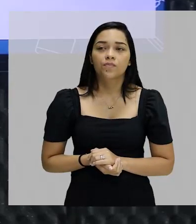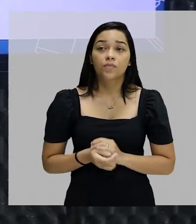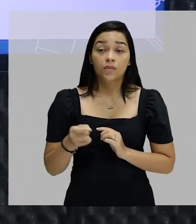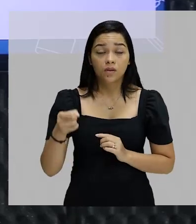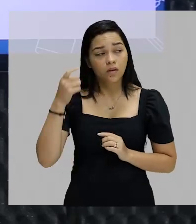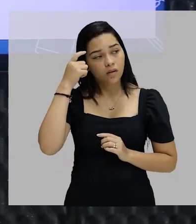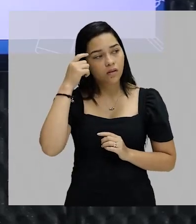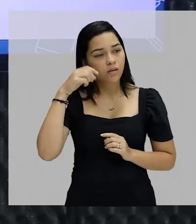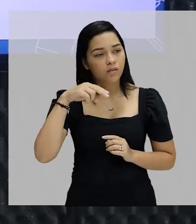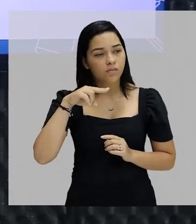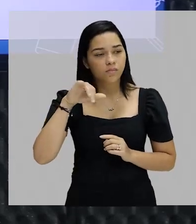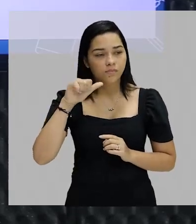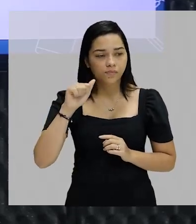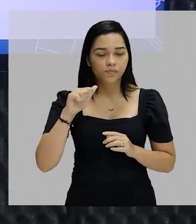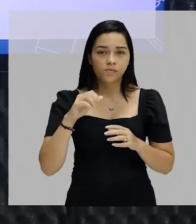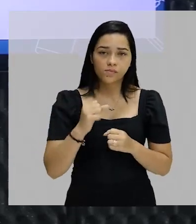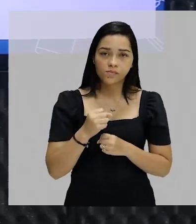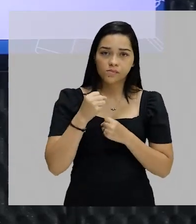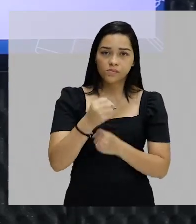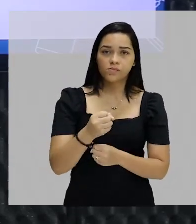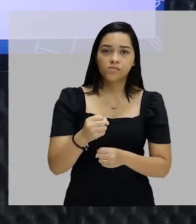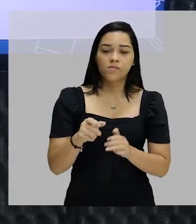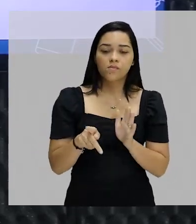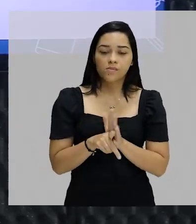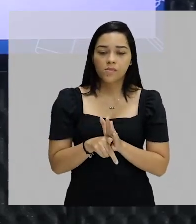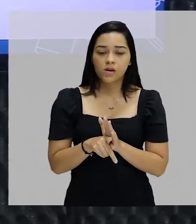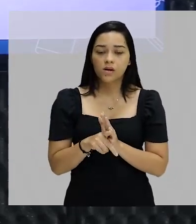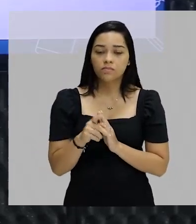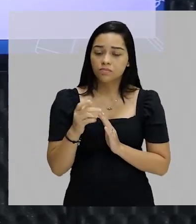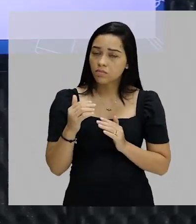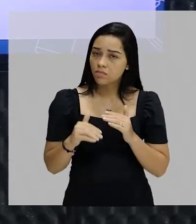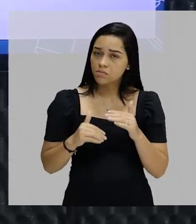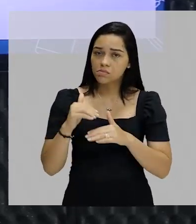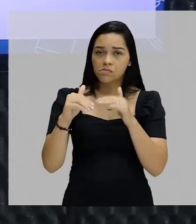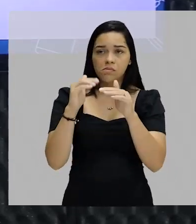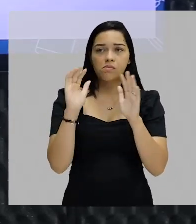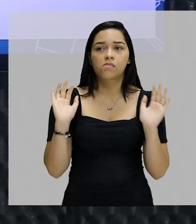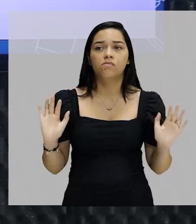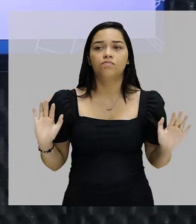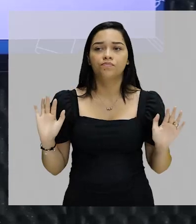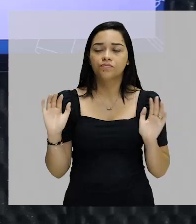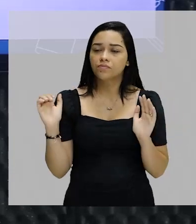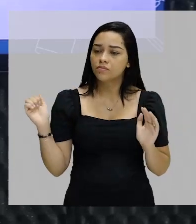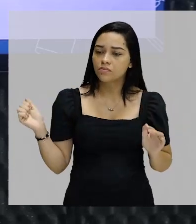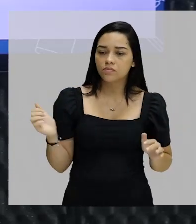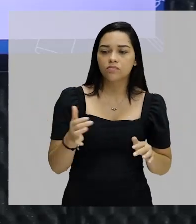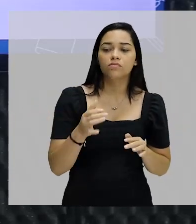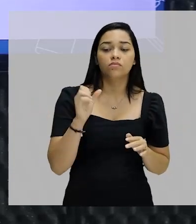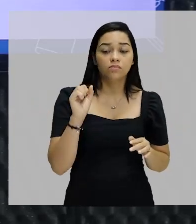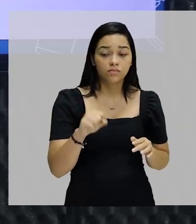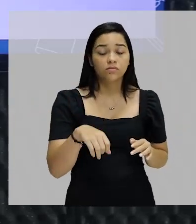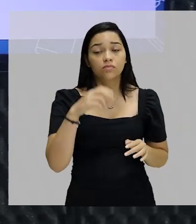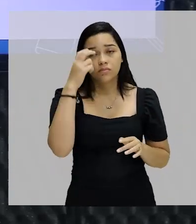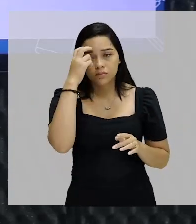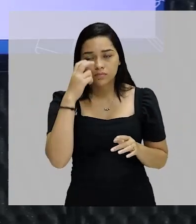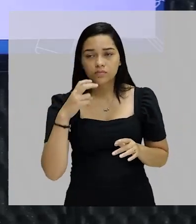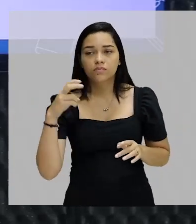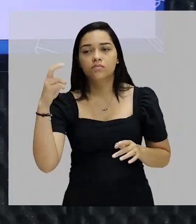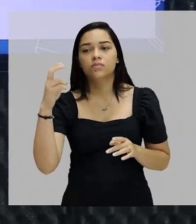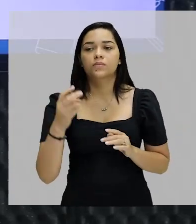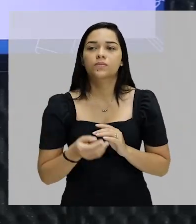ideias que o Nina Rodrigues defendeu eram consideradas o quê? Avançadas. Ideias nossas, super inteligentes,